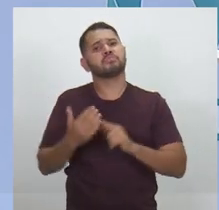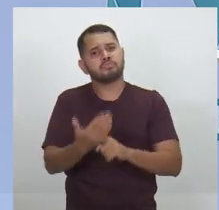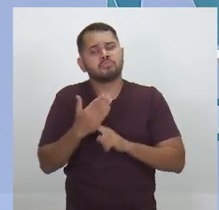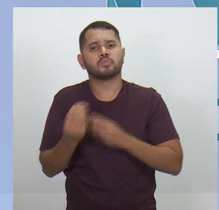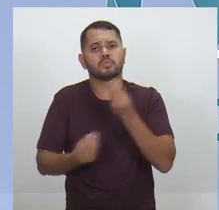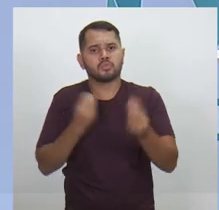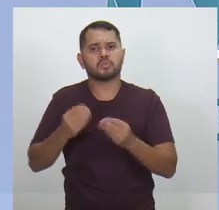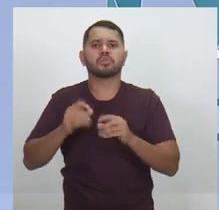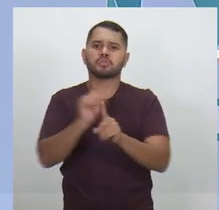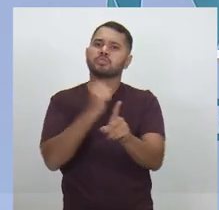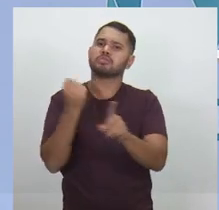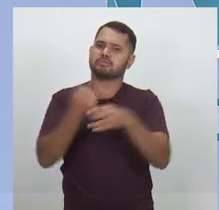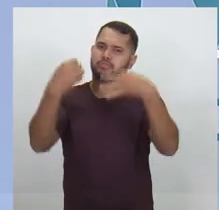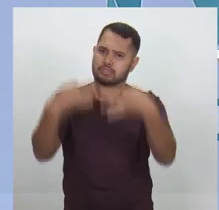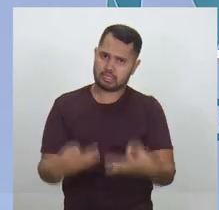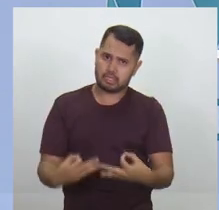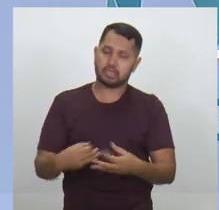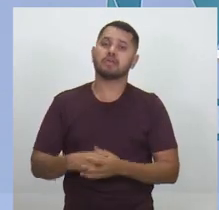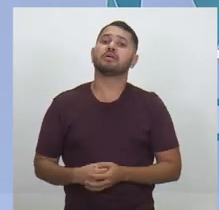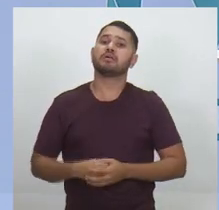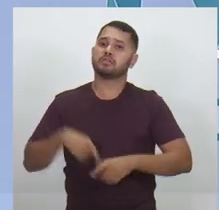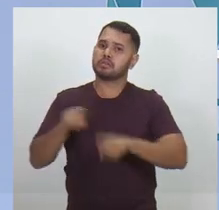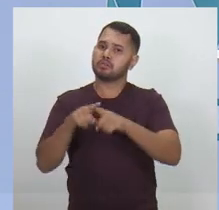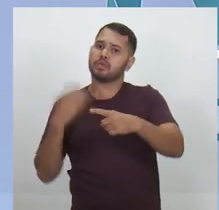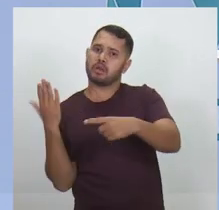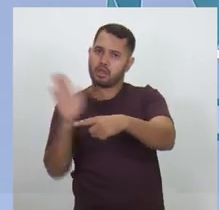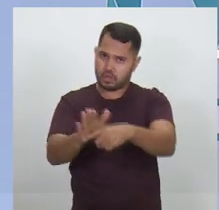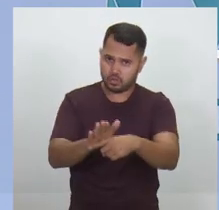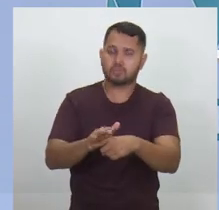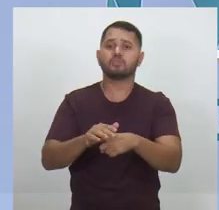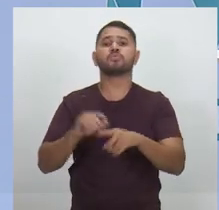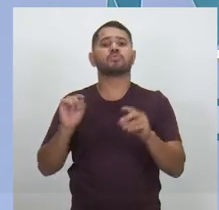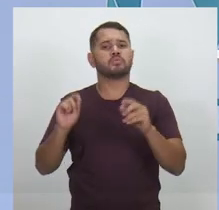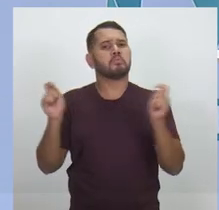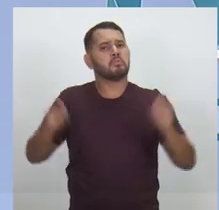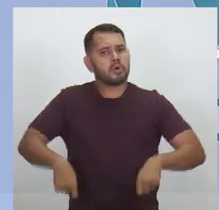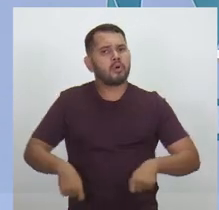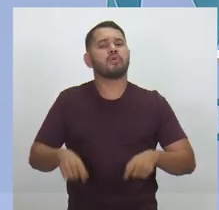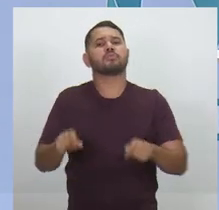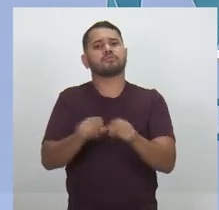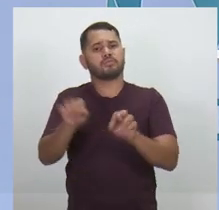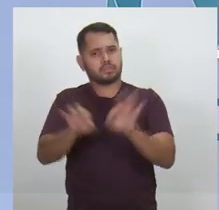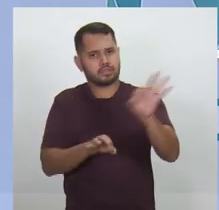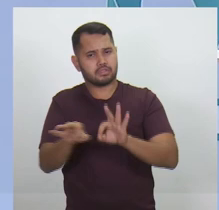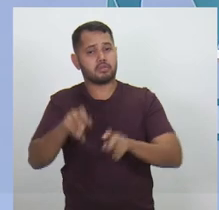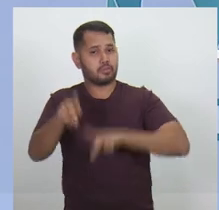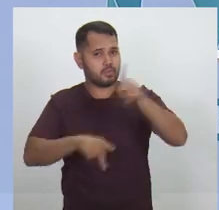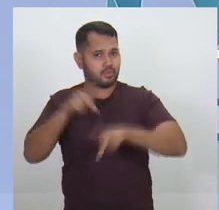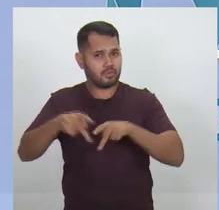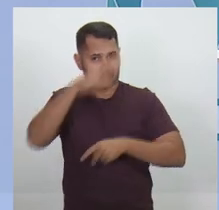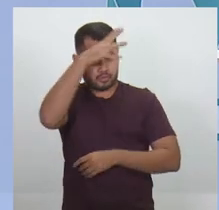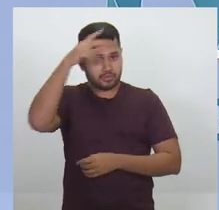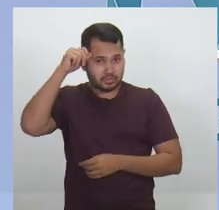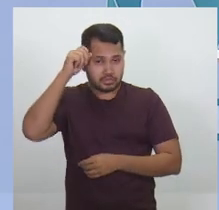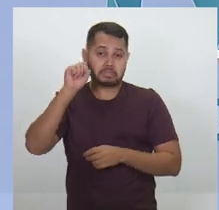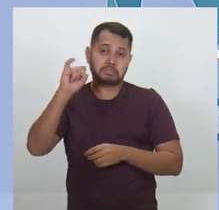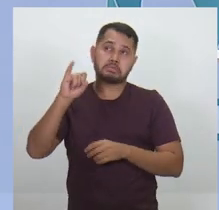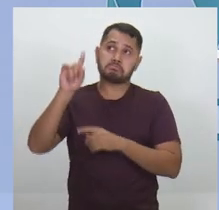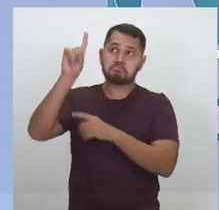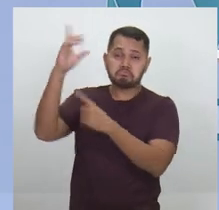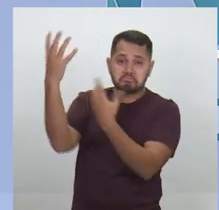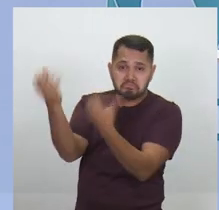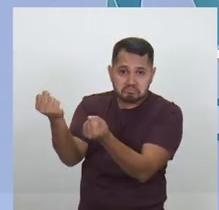sociedade mais justa, mais equiparada e que possa fazer o bem para a população do Amazonas. Se Deus quiser,